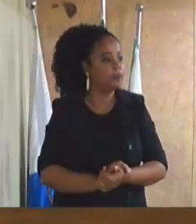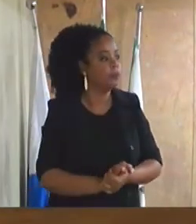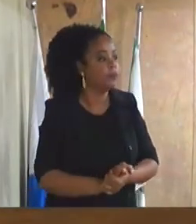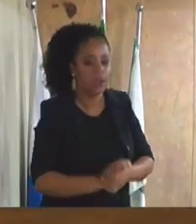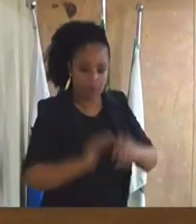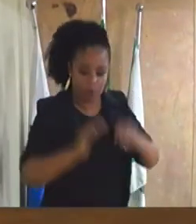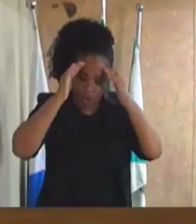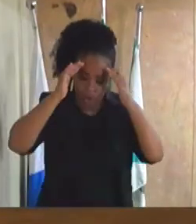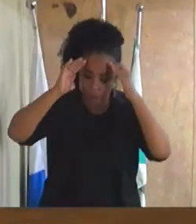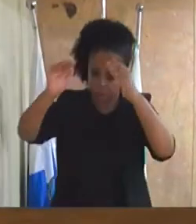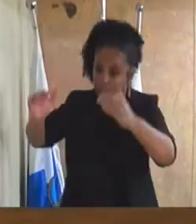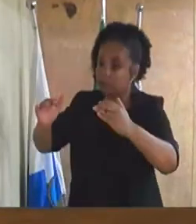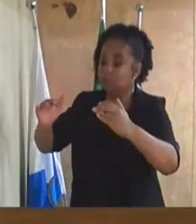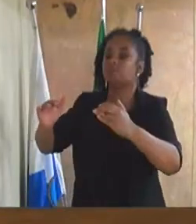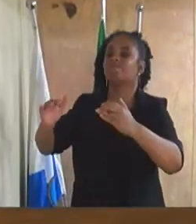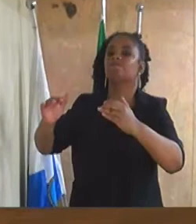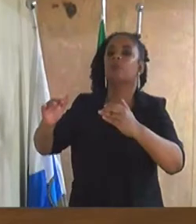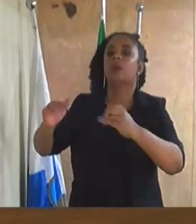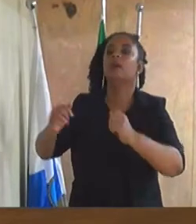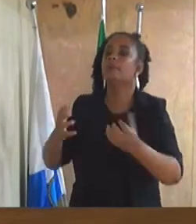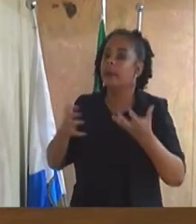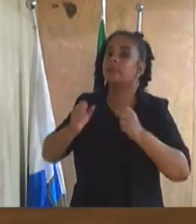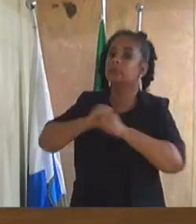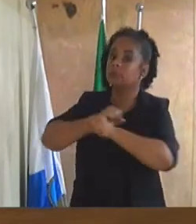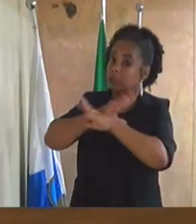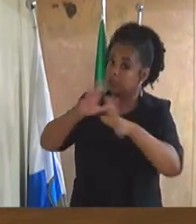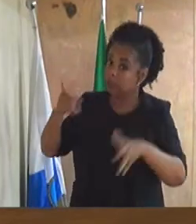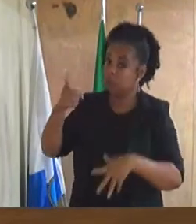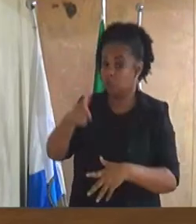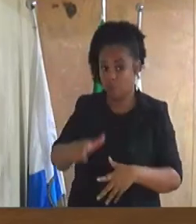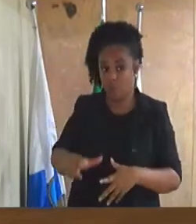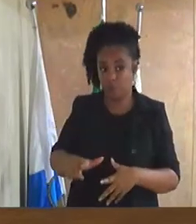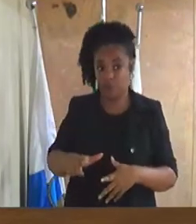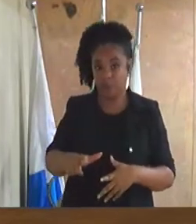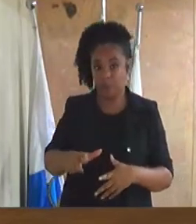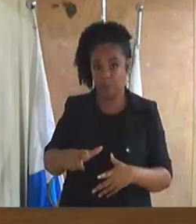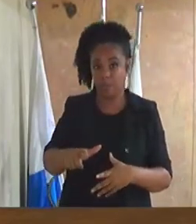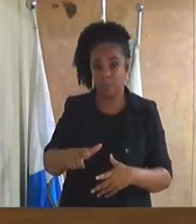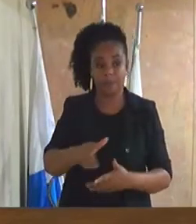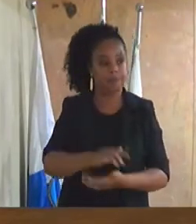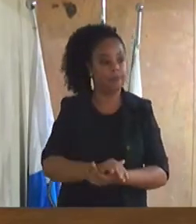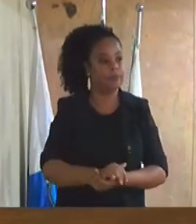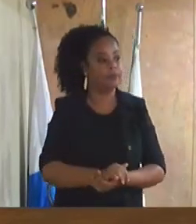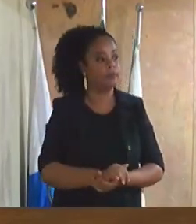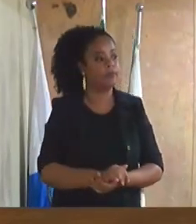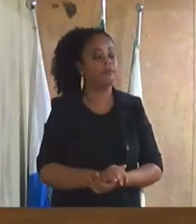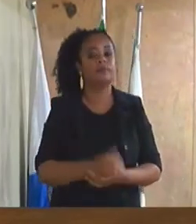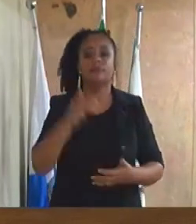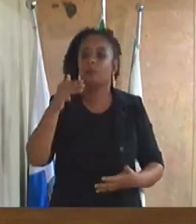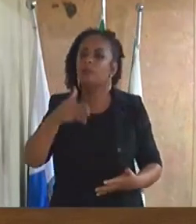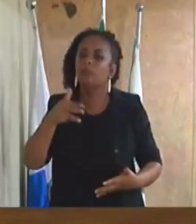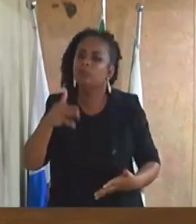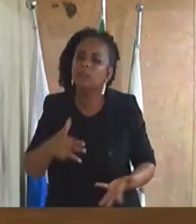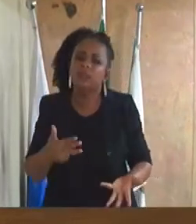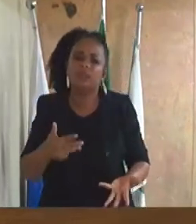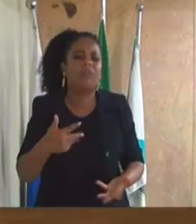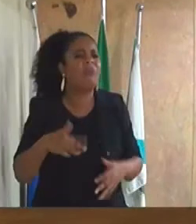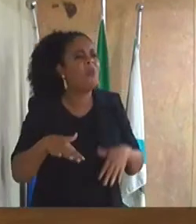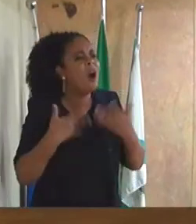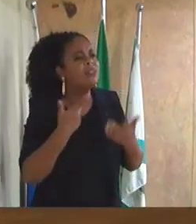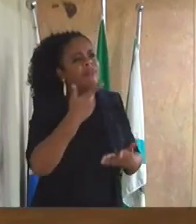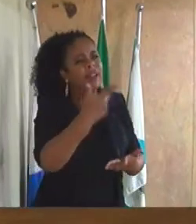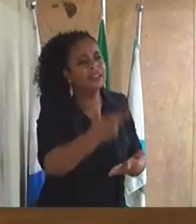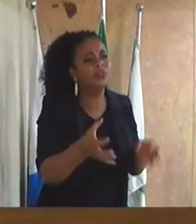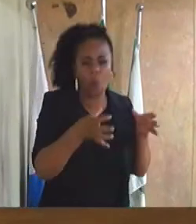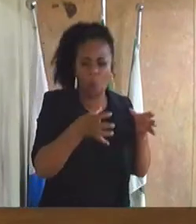excelência eu vou esclarecer mais uma vez quando a gente só um momento vereador Marquio oi quando falamos aqui de uma